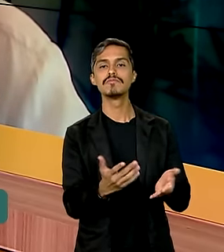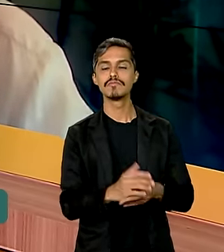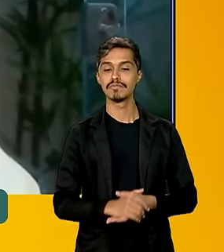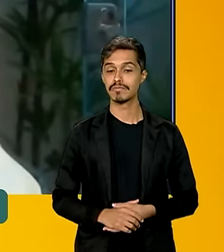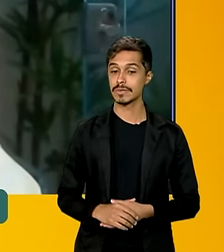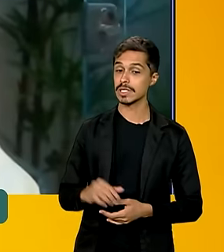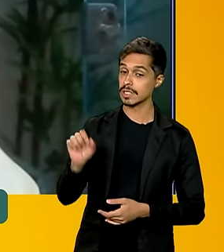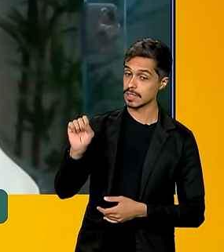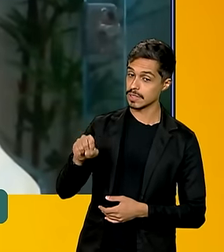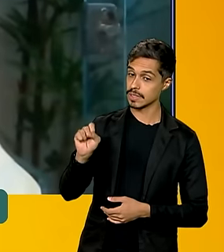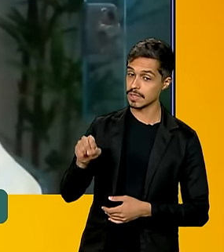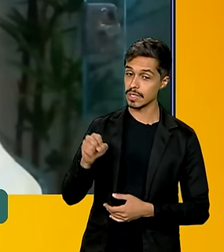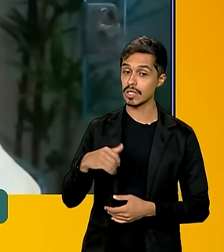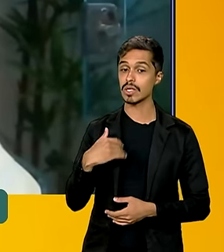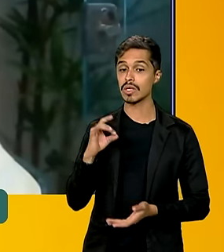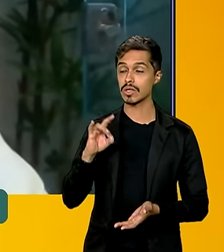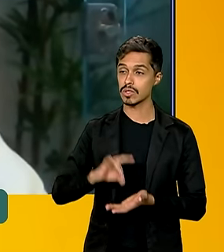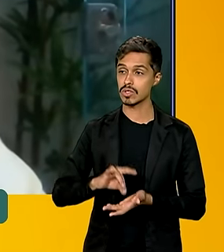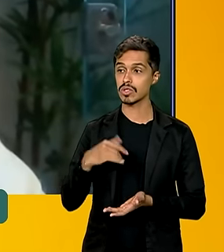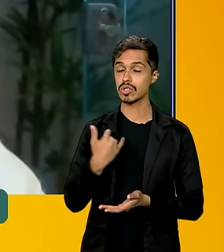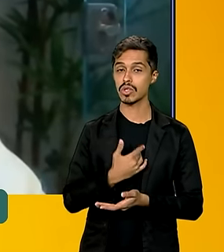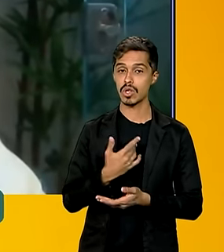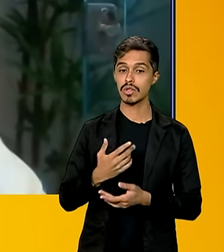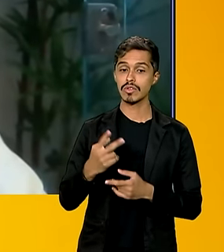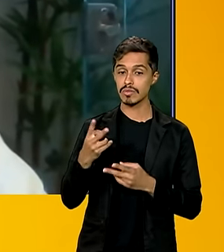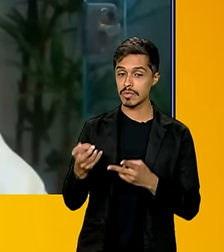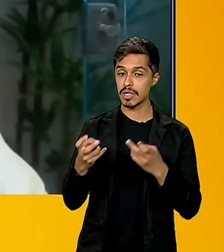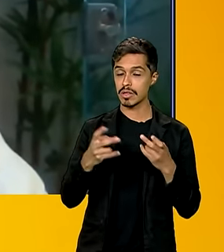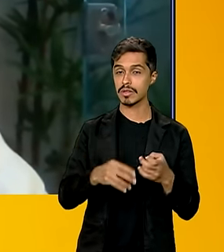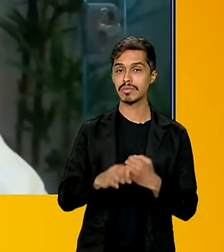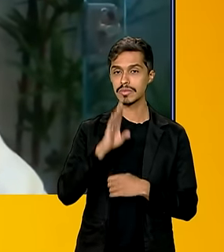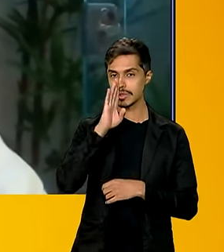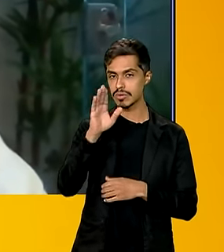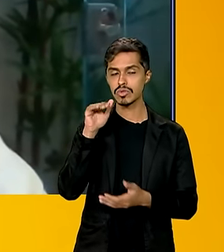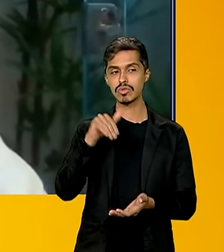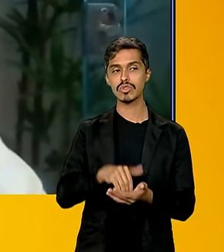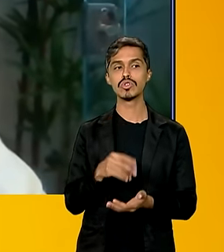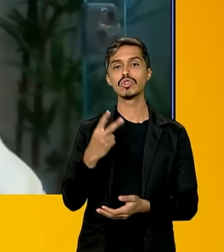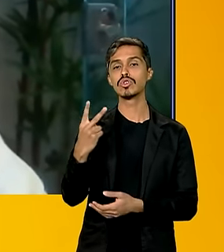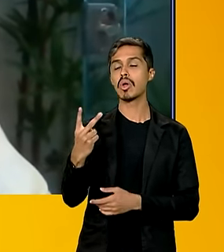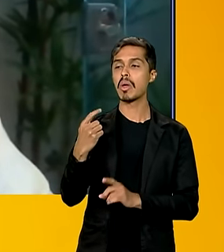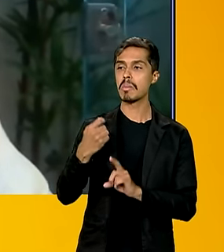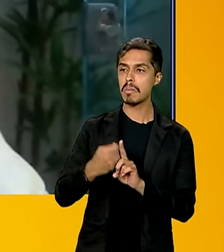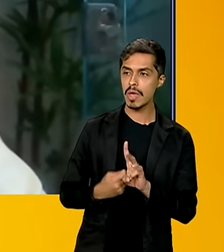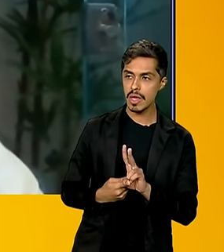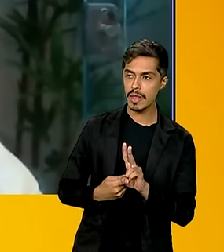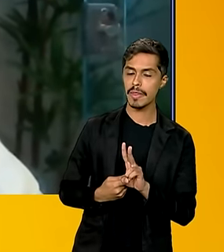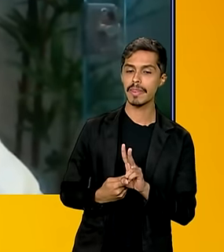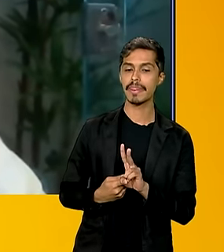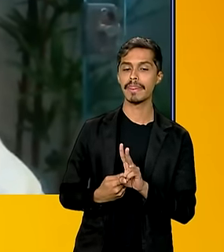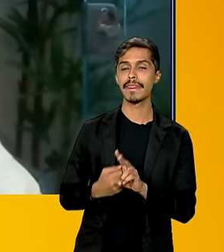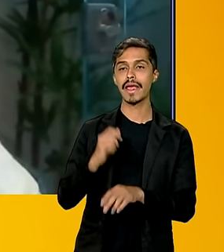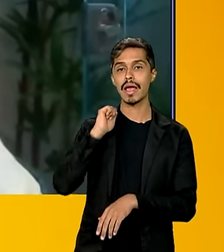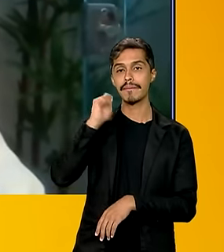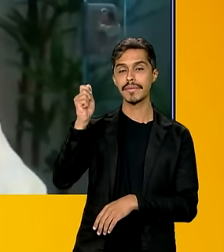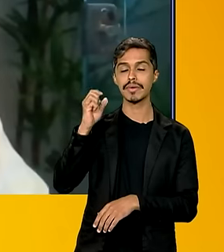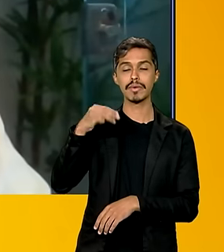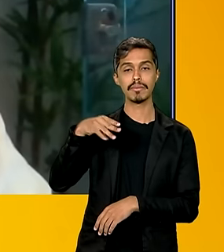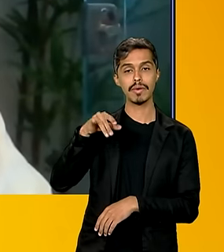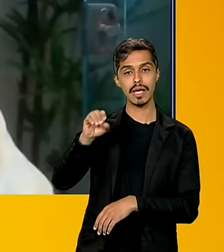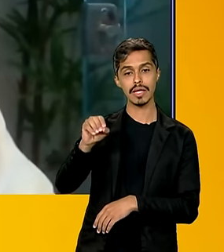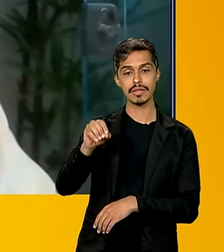Sim, de fato, a gente está verificando, principalmente nos últimos dois meses, abril e maio,